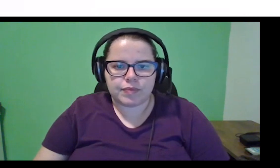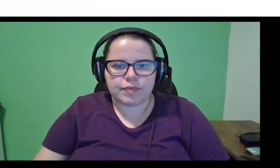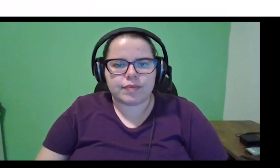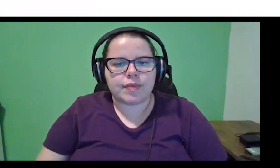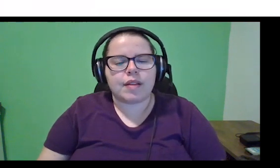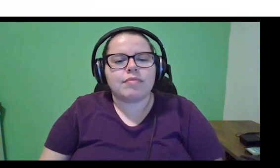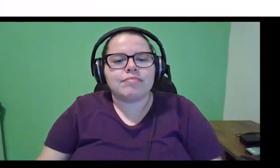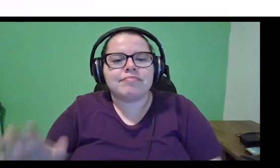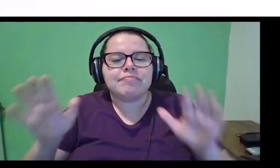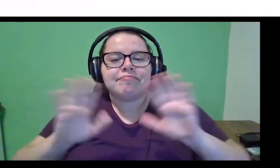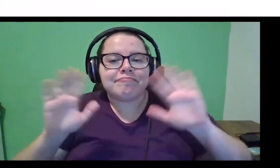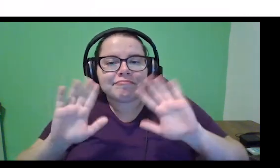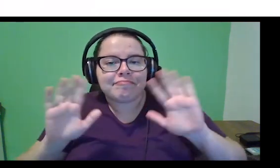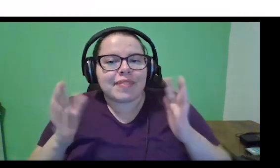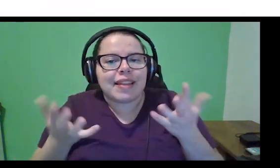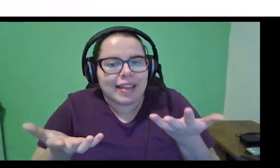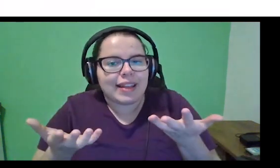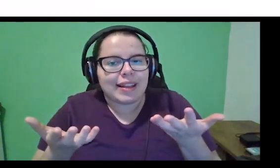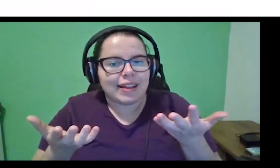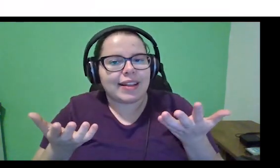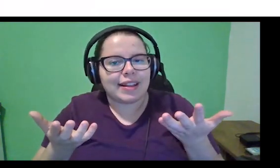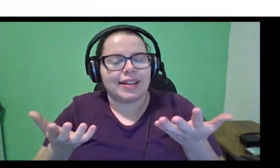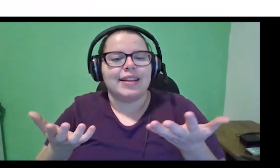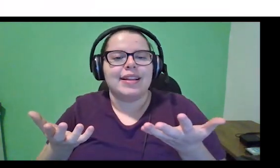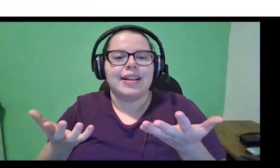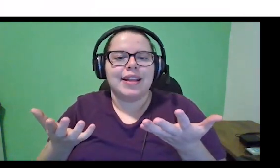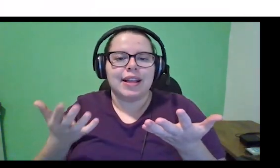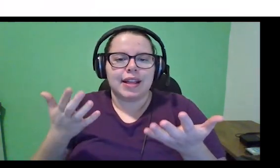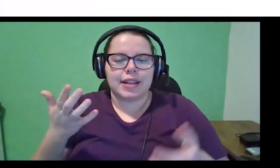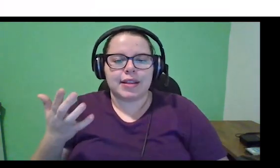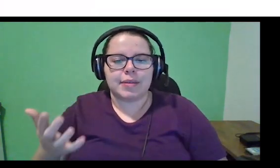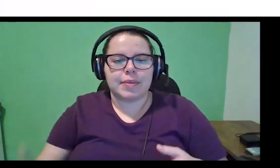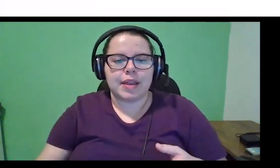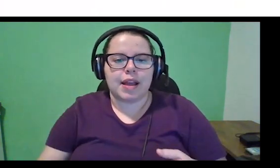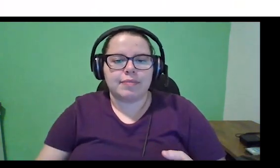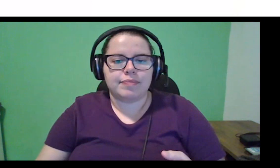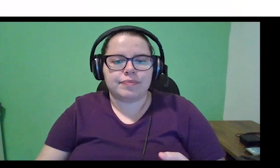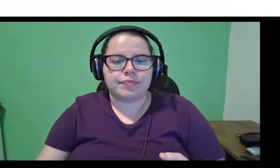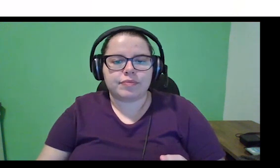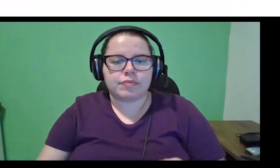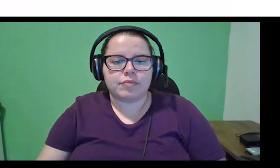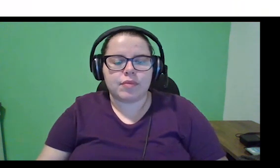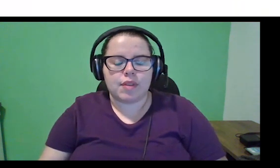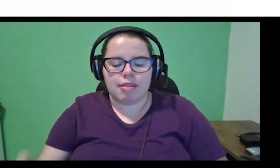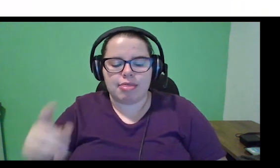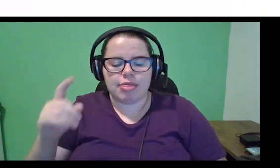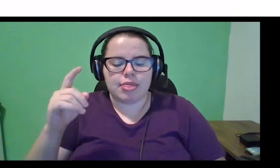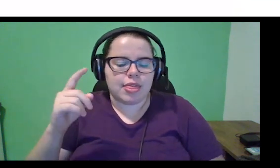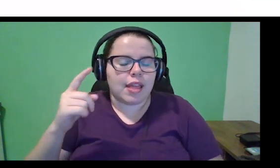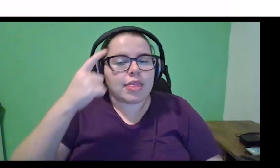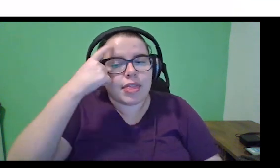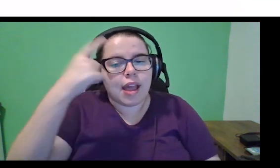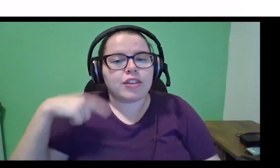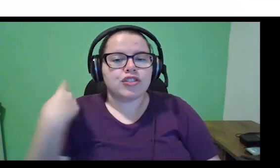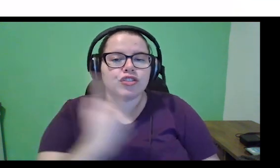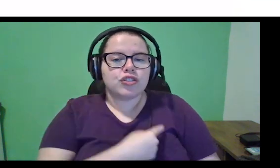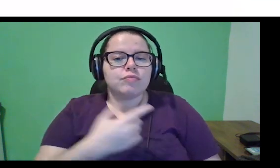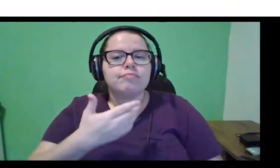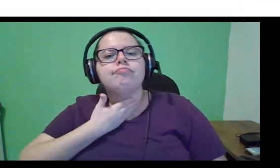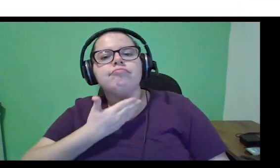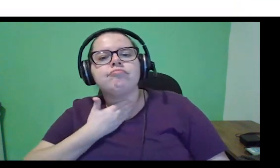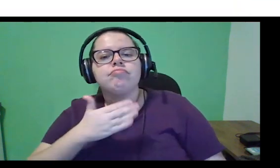Bom, pessoal, então, a minha proposta, a ideia é a gente conversar um pouquinho